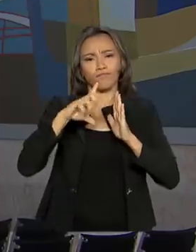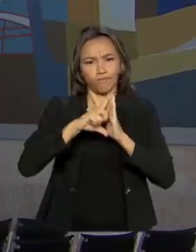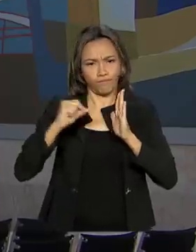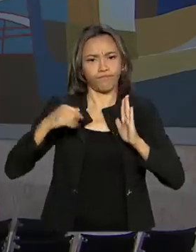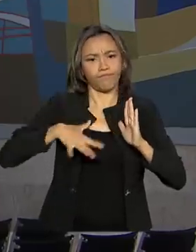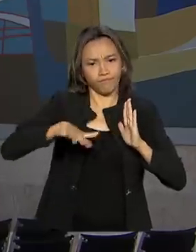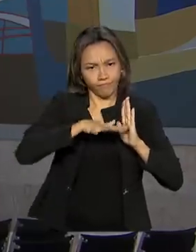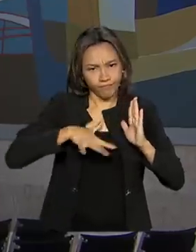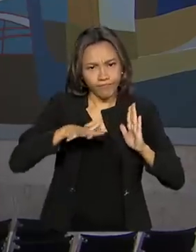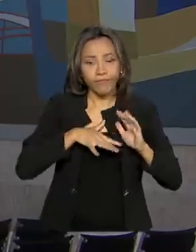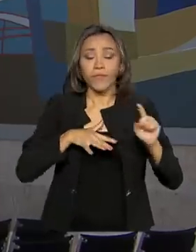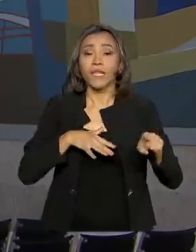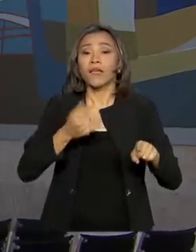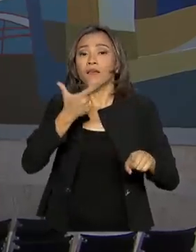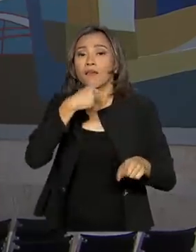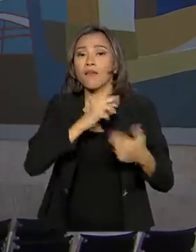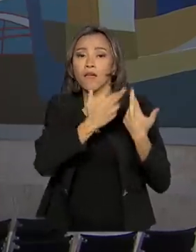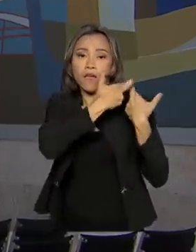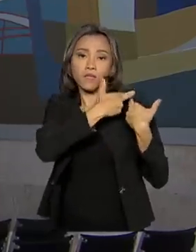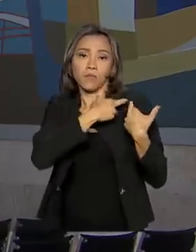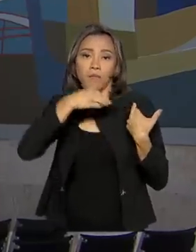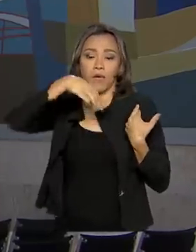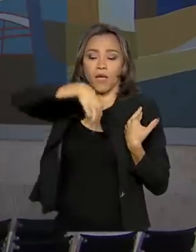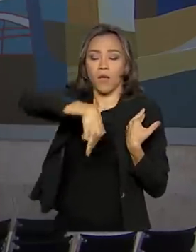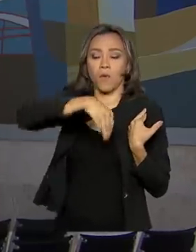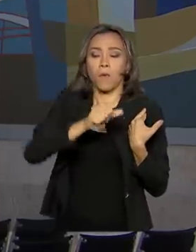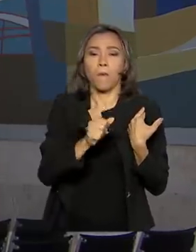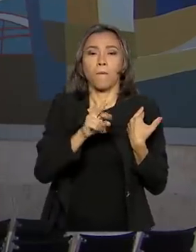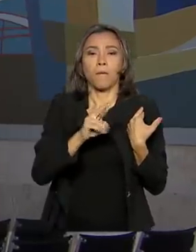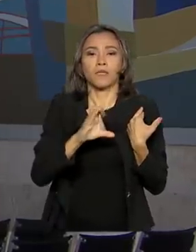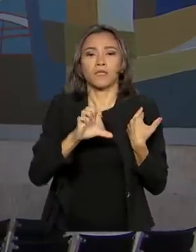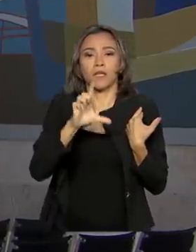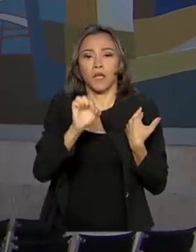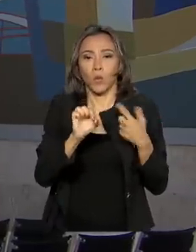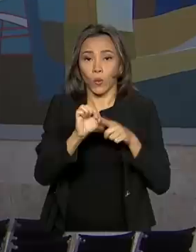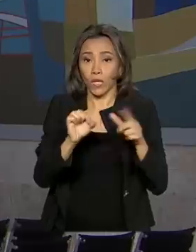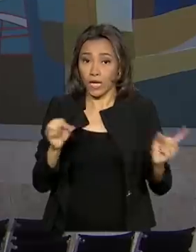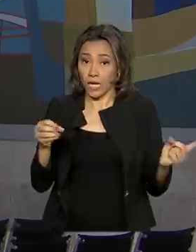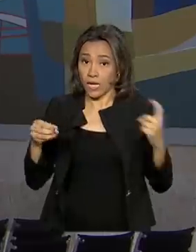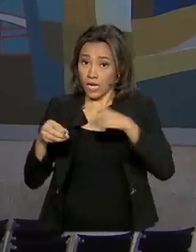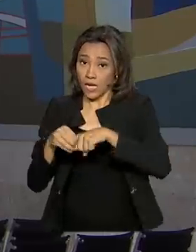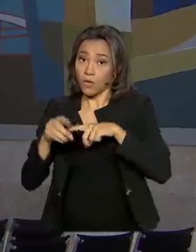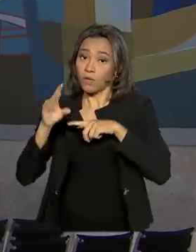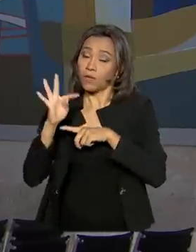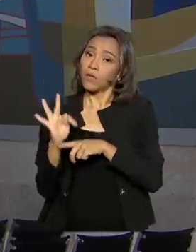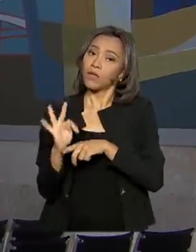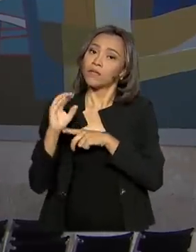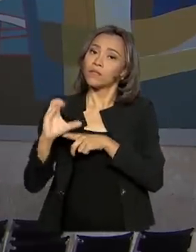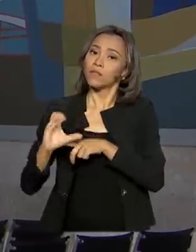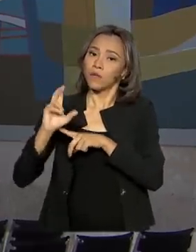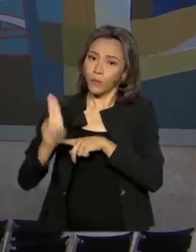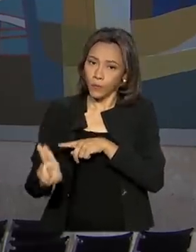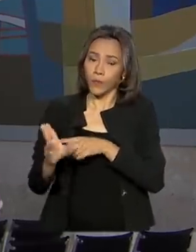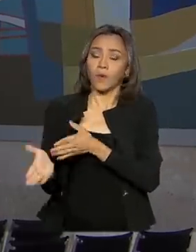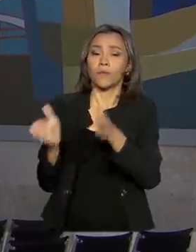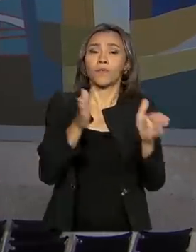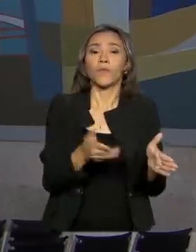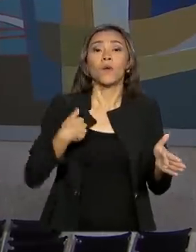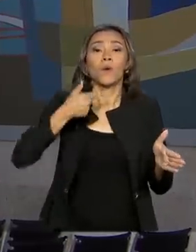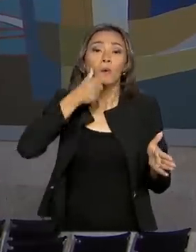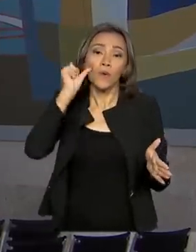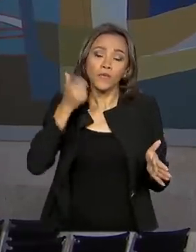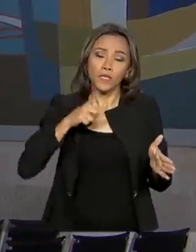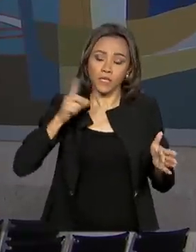mãos do técnico Marcelo Gomes, que é vinculado ao TCU. Ontem, o ministro Onyx se reuniu com o encarregado de negócios